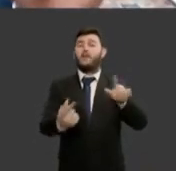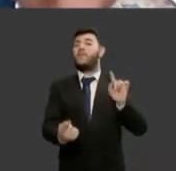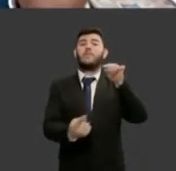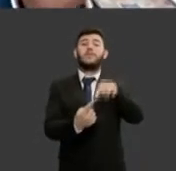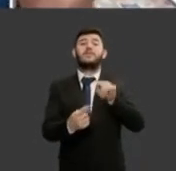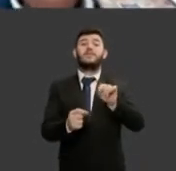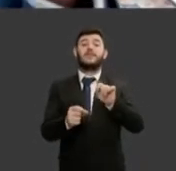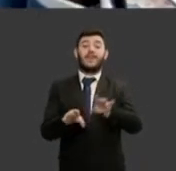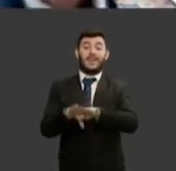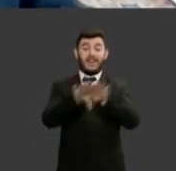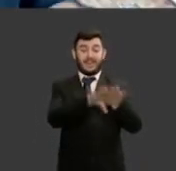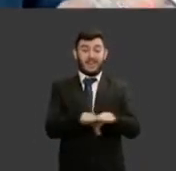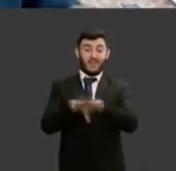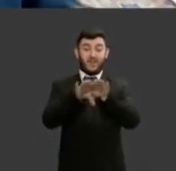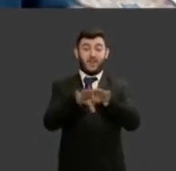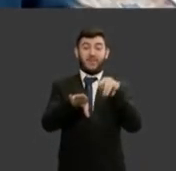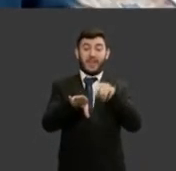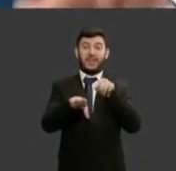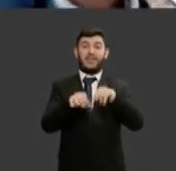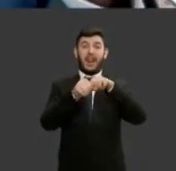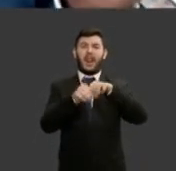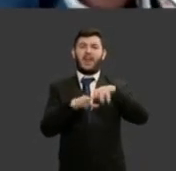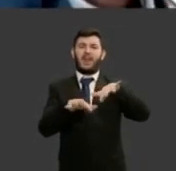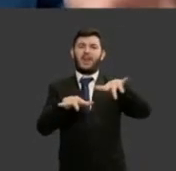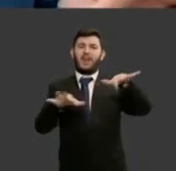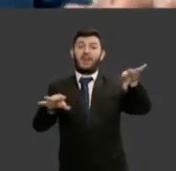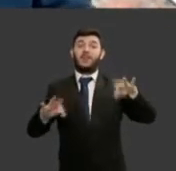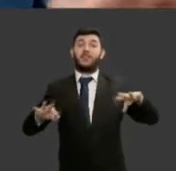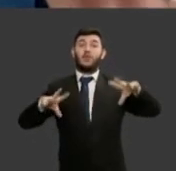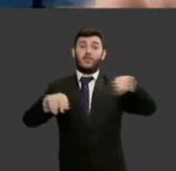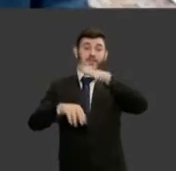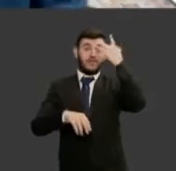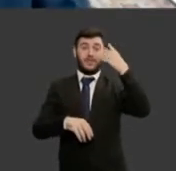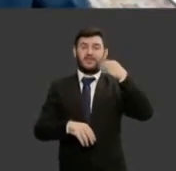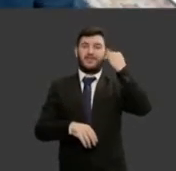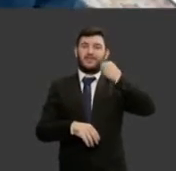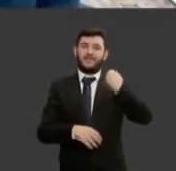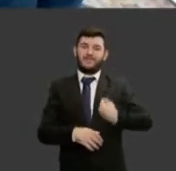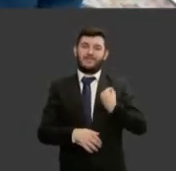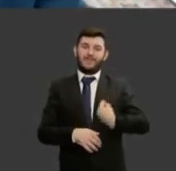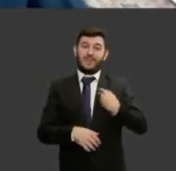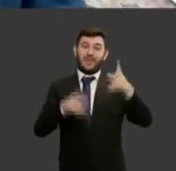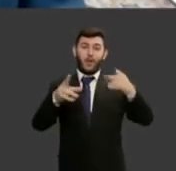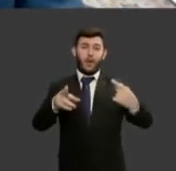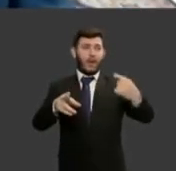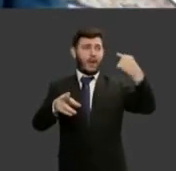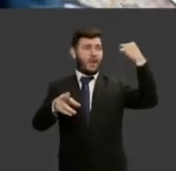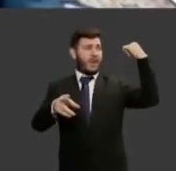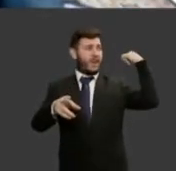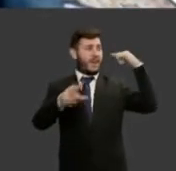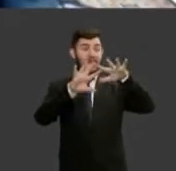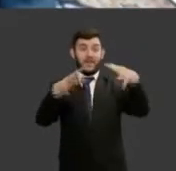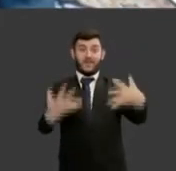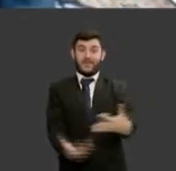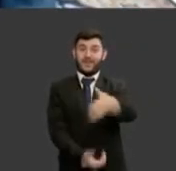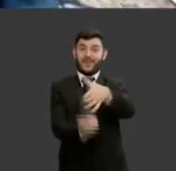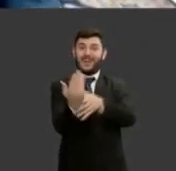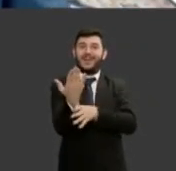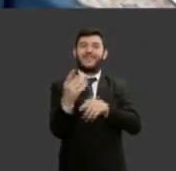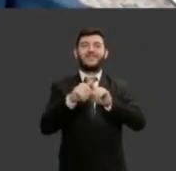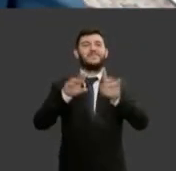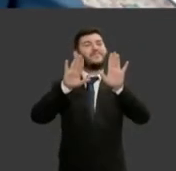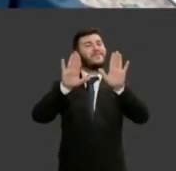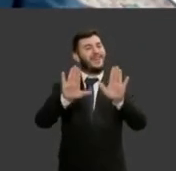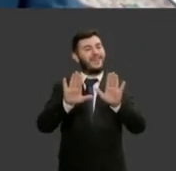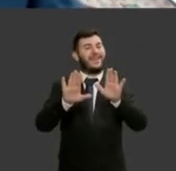realidade para todos nós, como foi desde a criação. A representação das mulheres